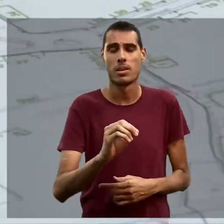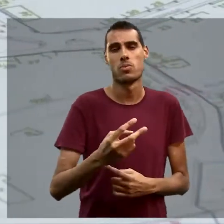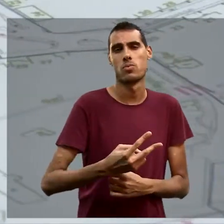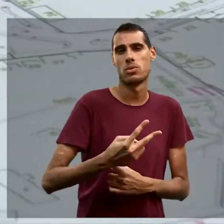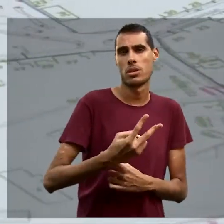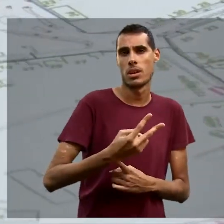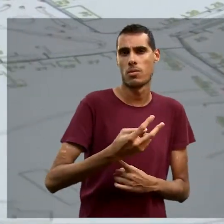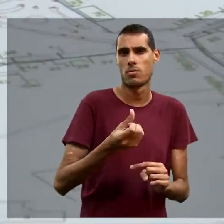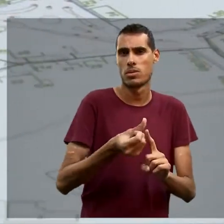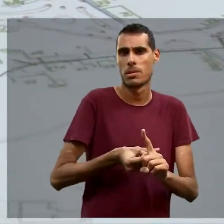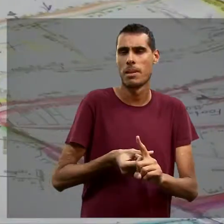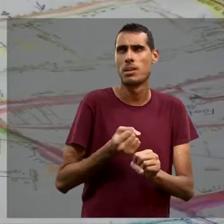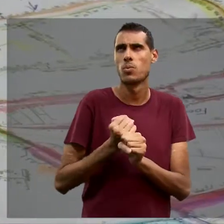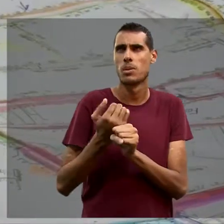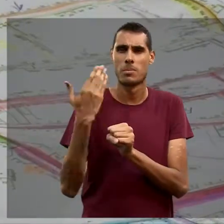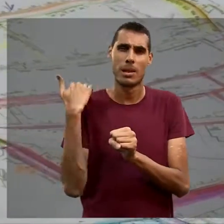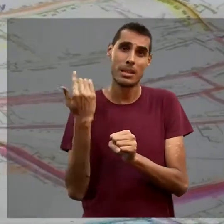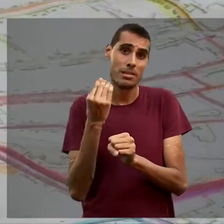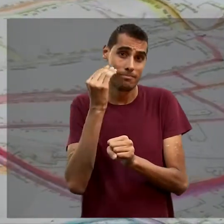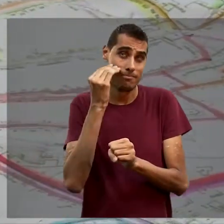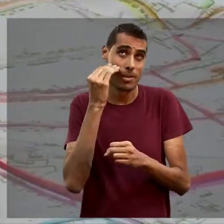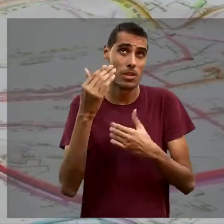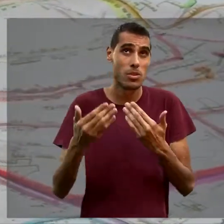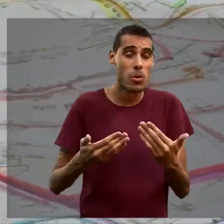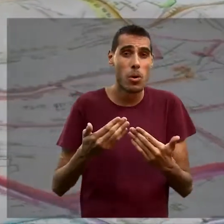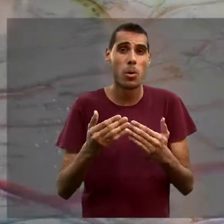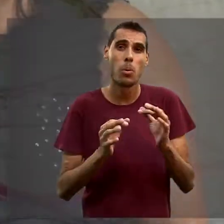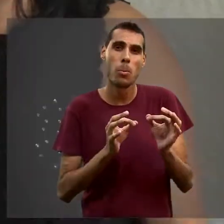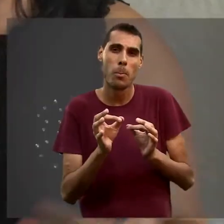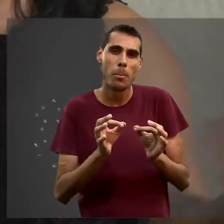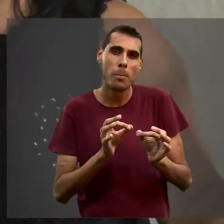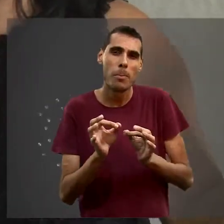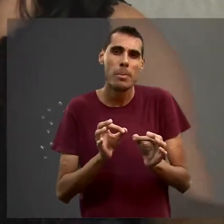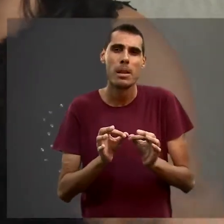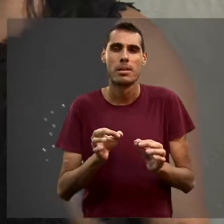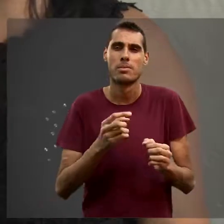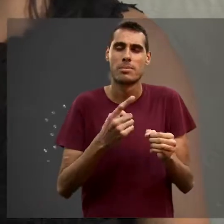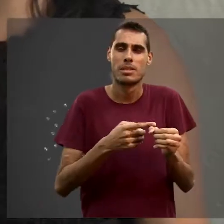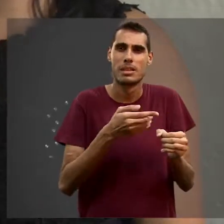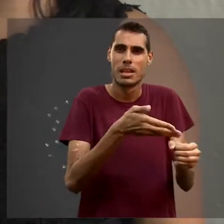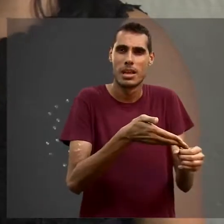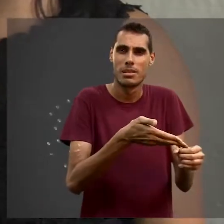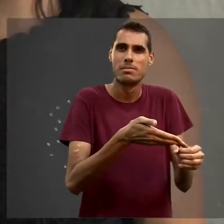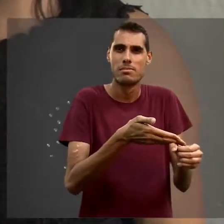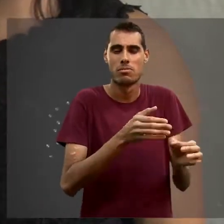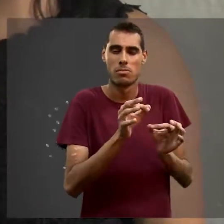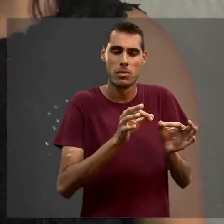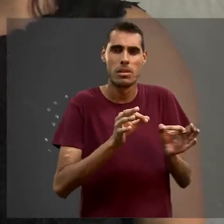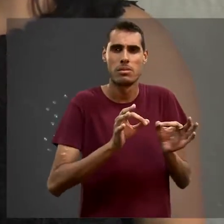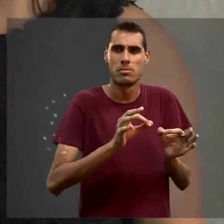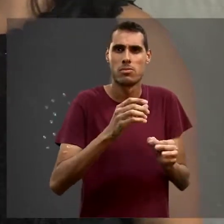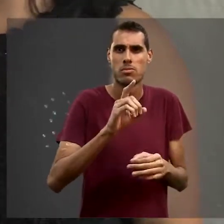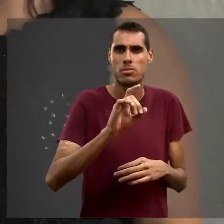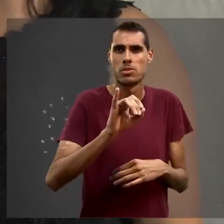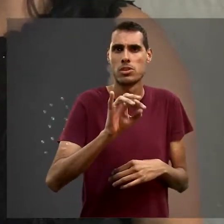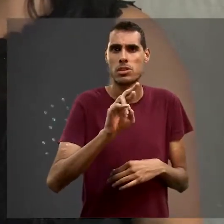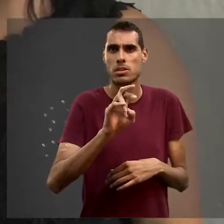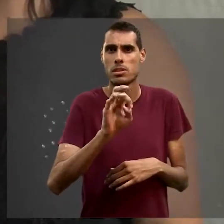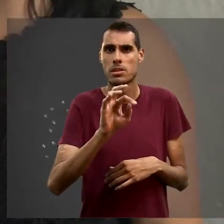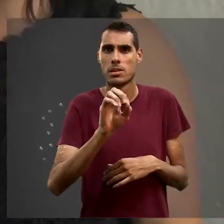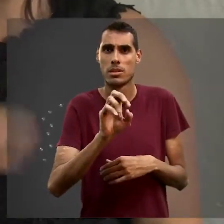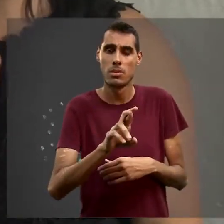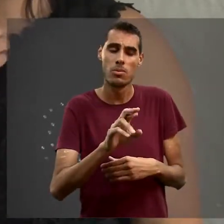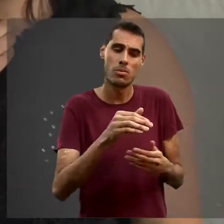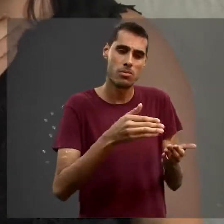fez um esboço no ano passado de um plano diretor para a cidade mais próxima, que é a Campina do Monte Alegre. É claro que também